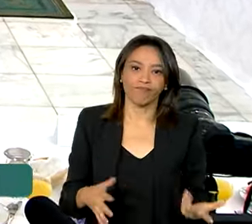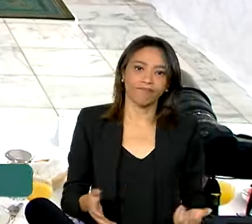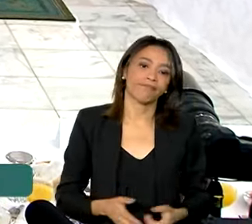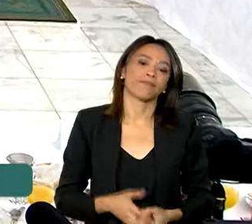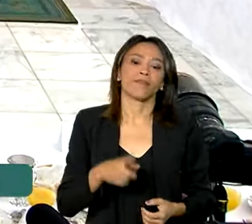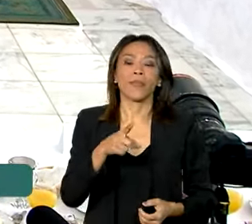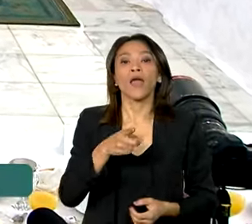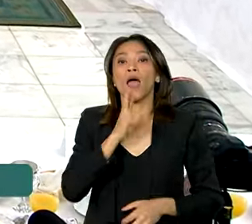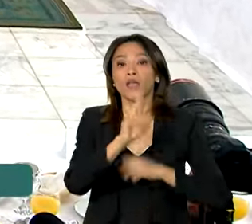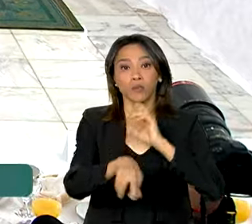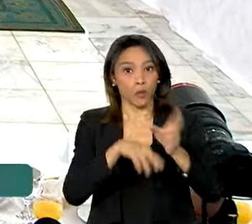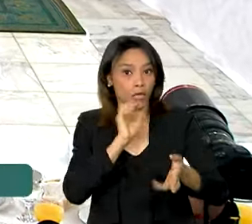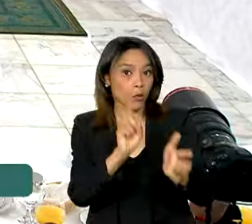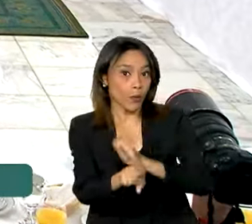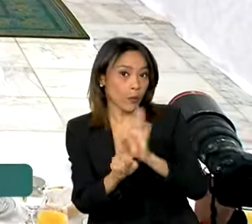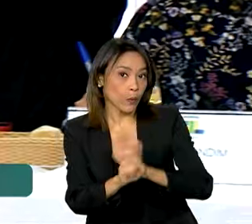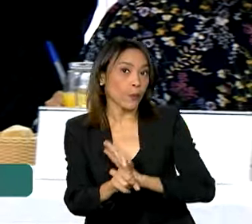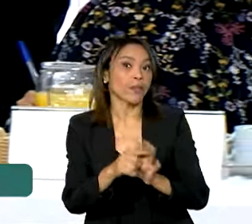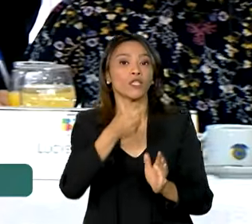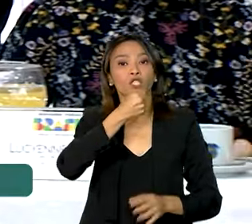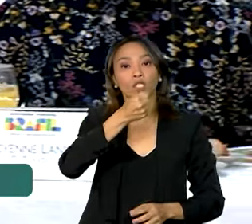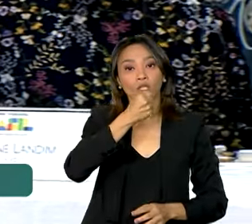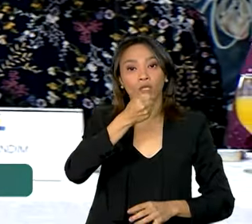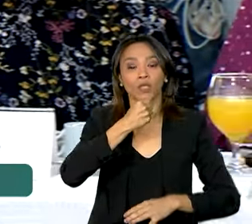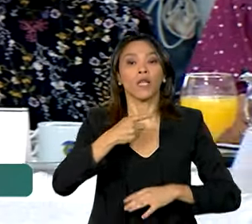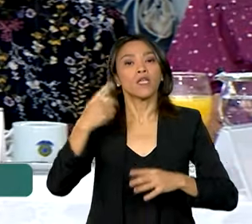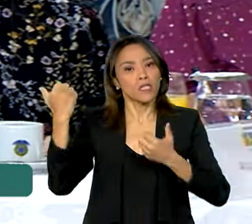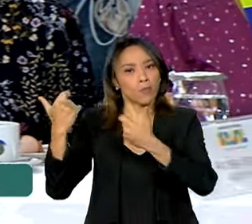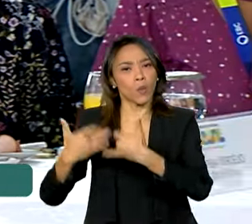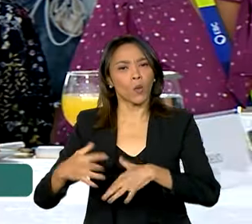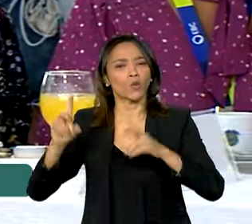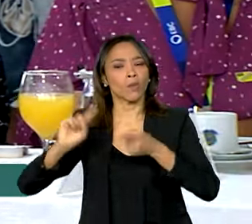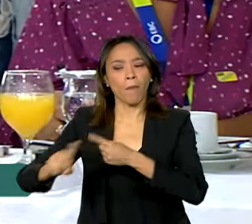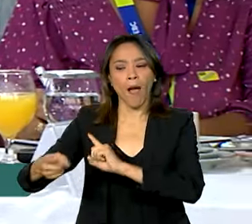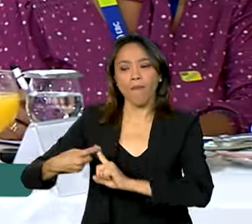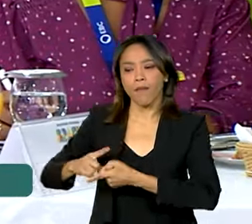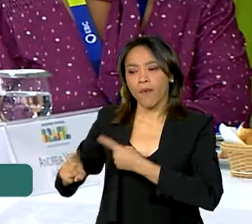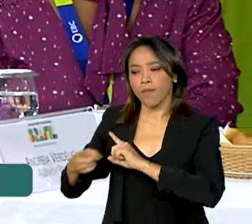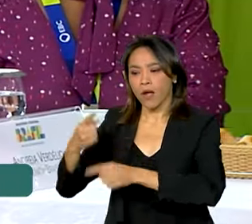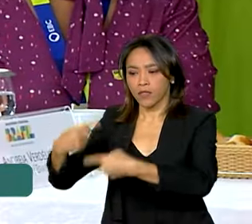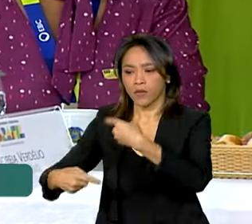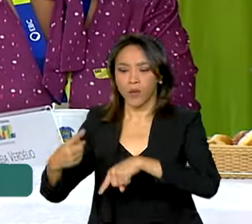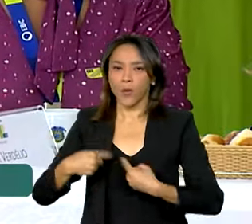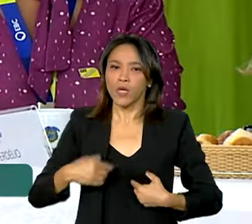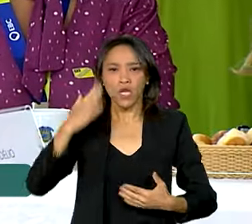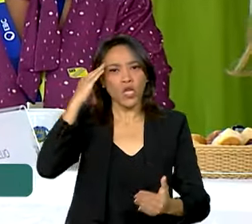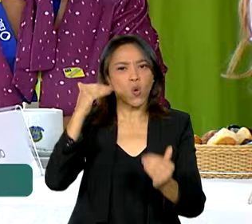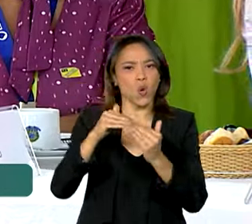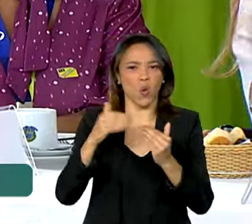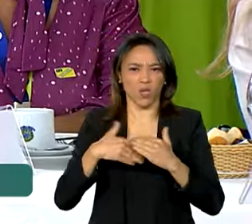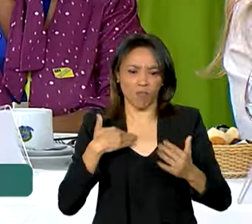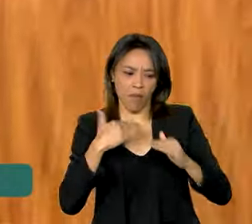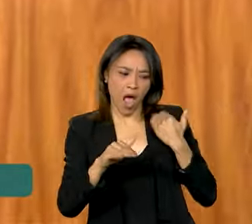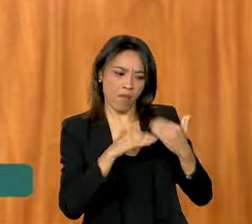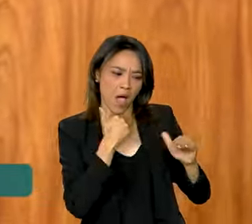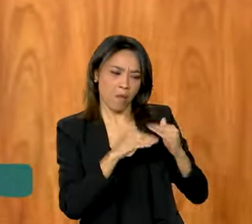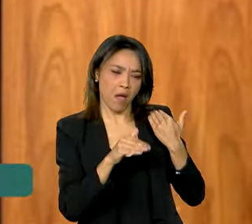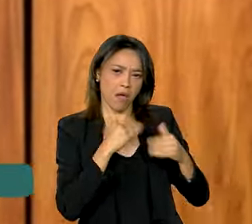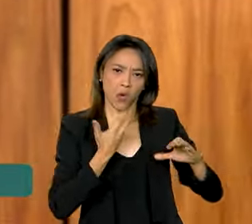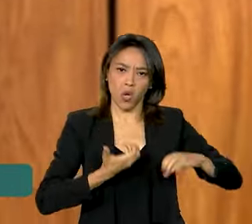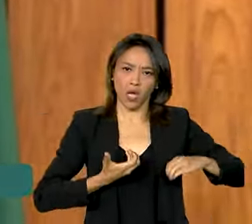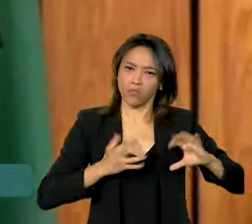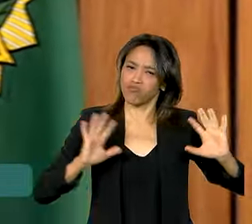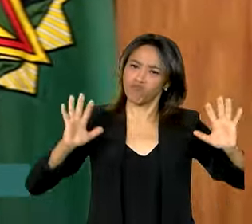perguntas de jornalistas, o presidente falou sobre articulação política e negou qualquer divergência com o Congresso Nacional. De